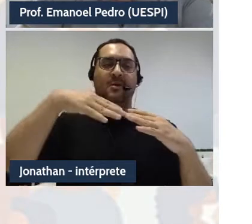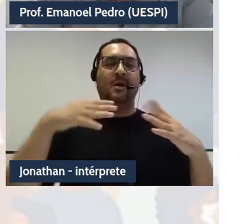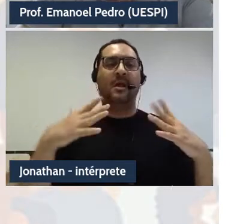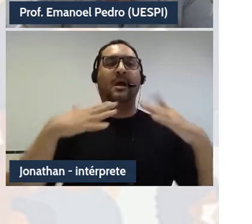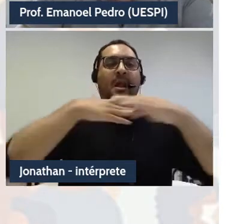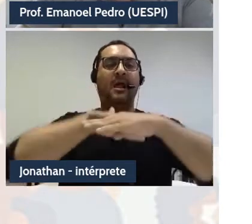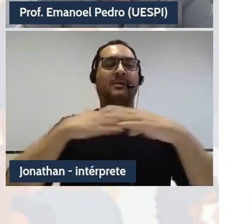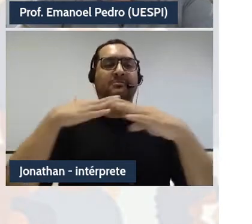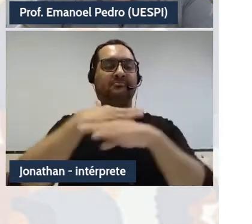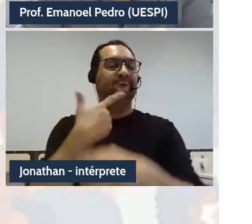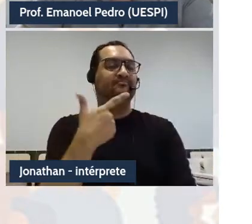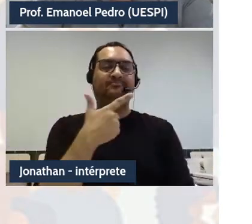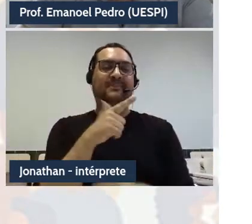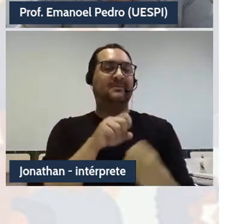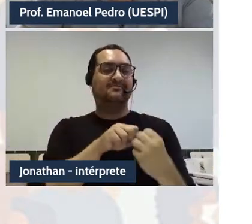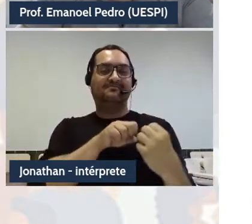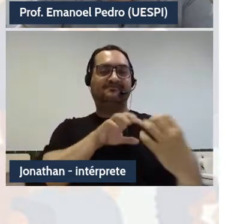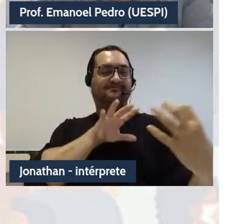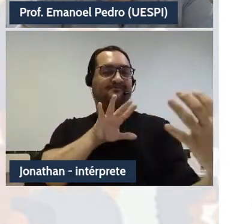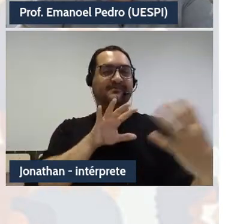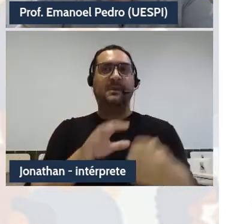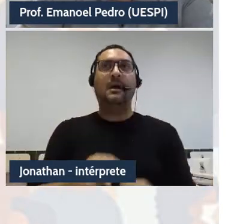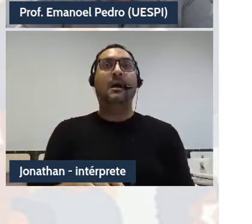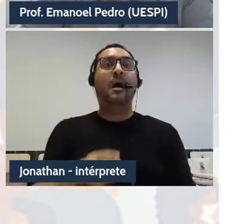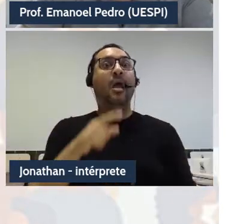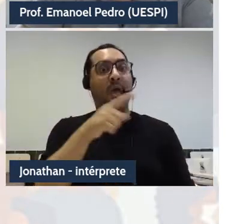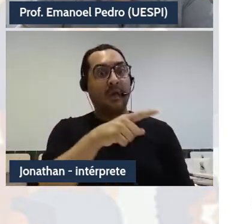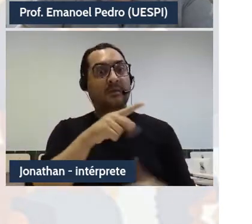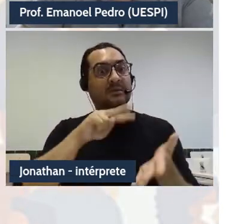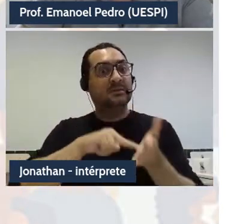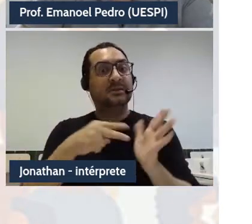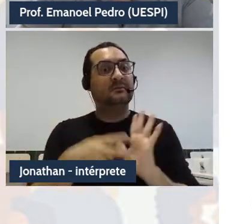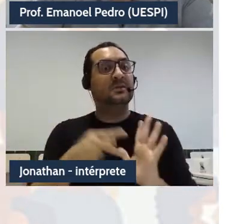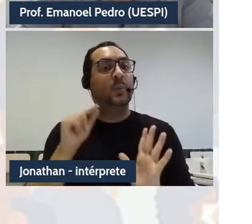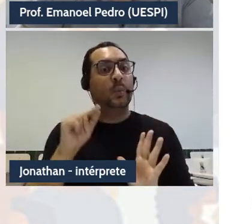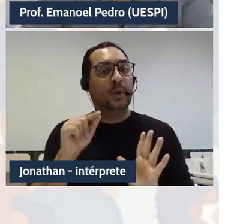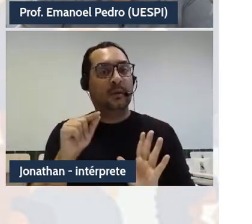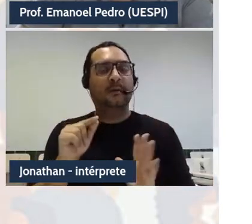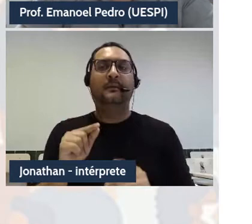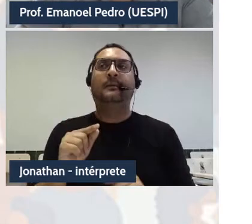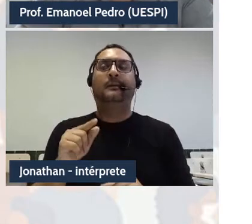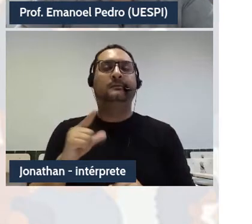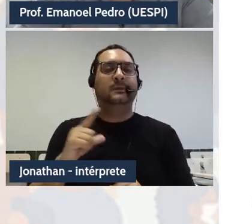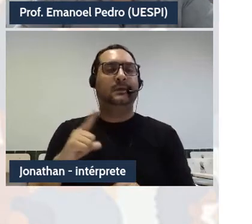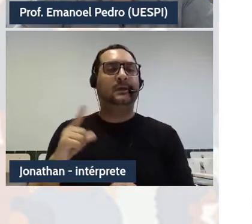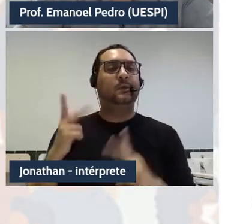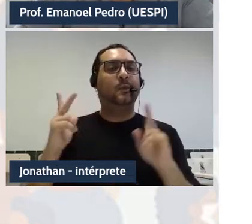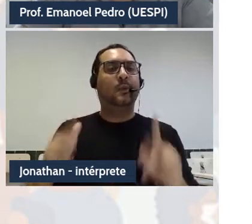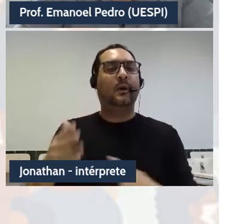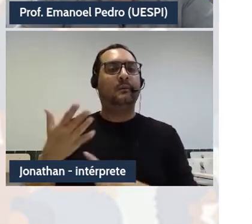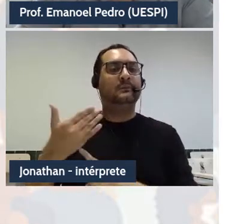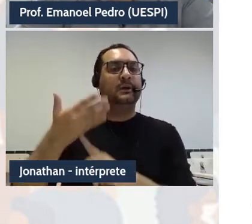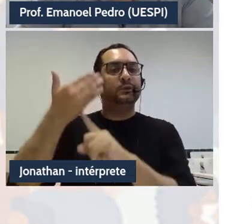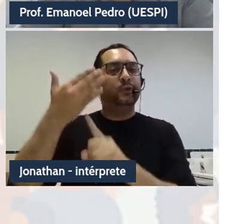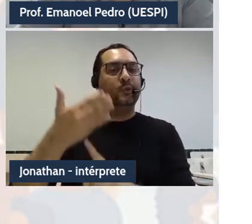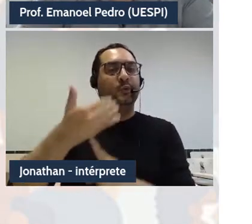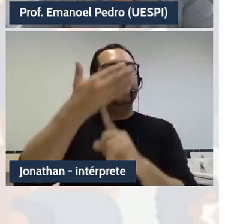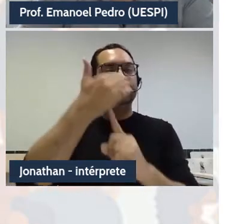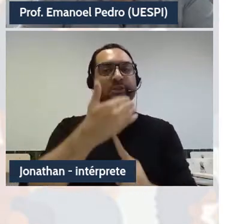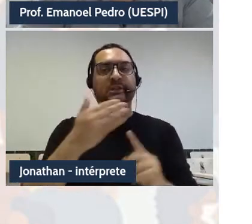descrevem também o regime sério que se impõe à construção de novas tecnologias de informação e comunicação,